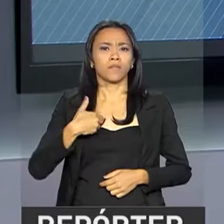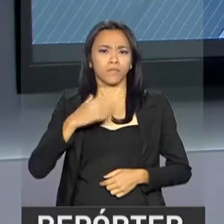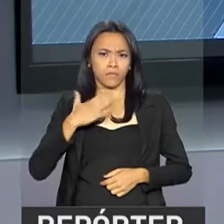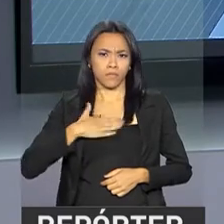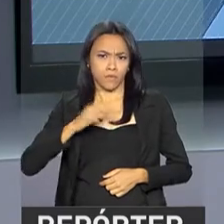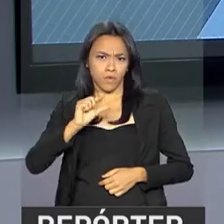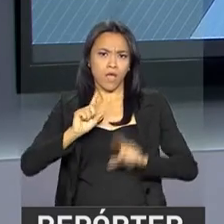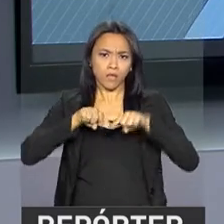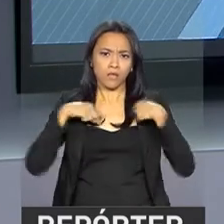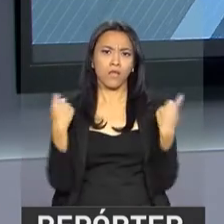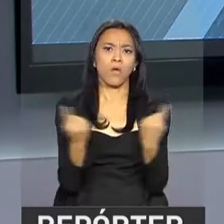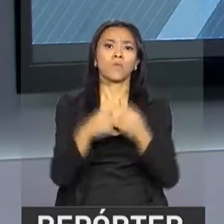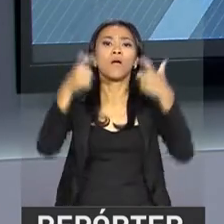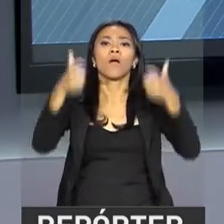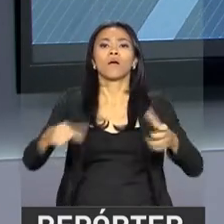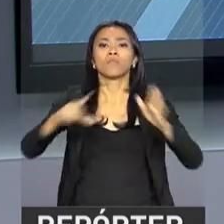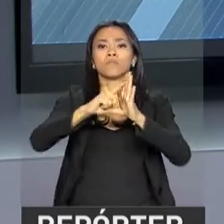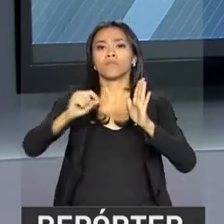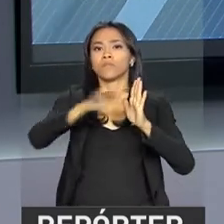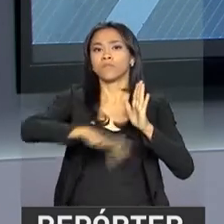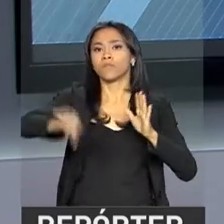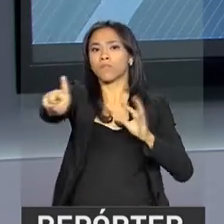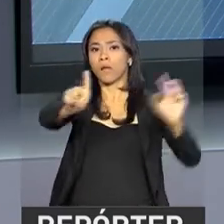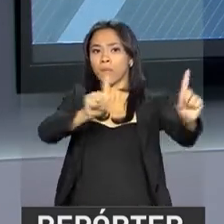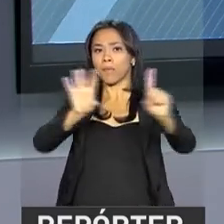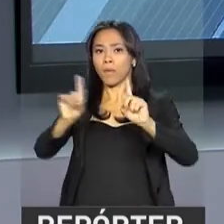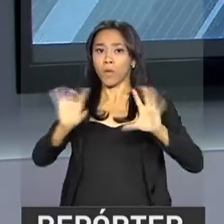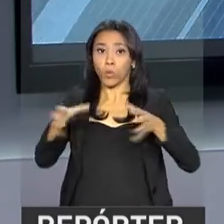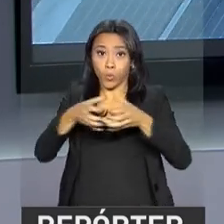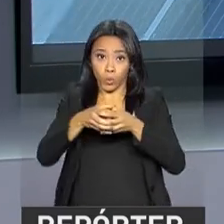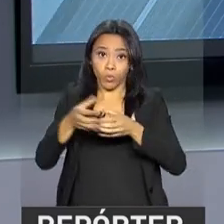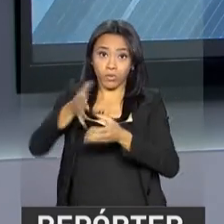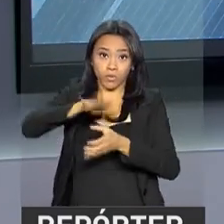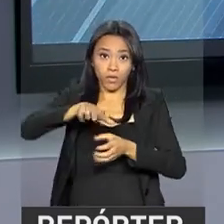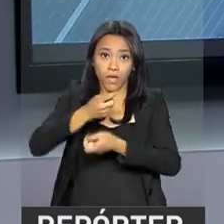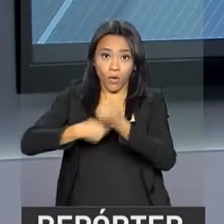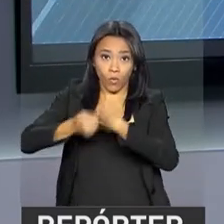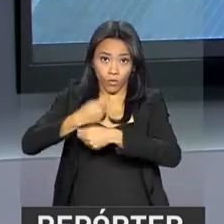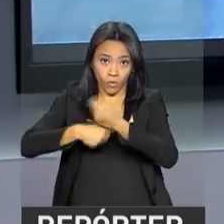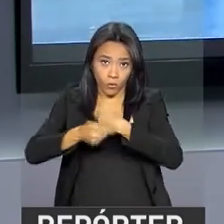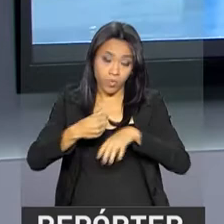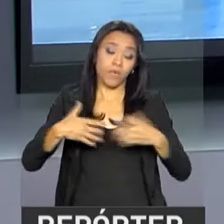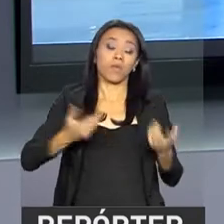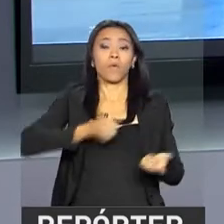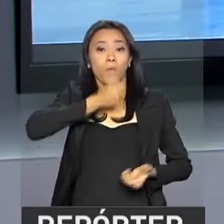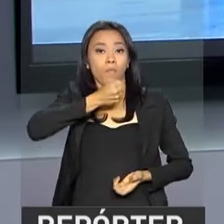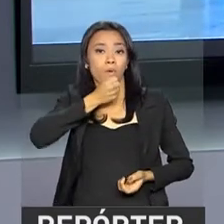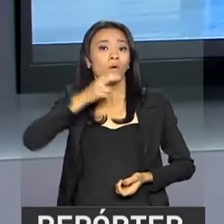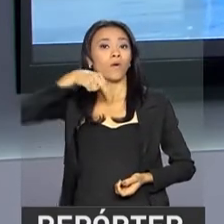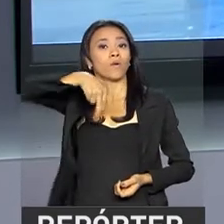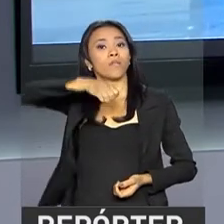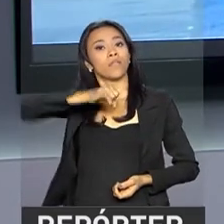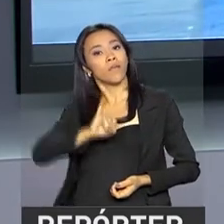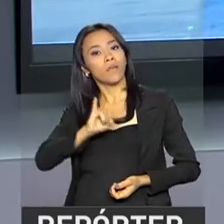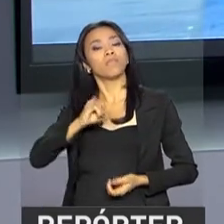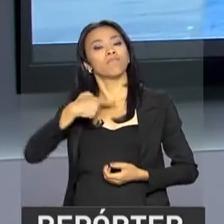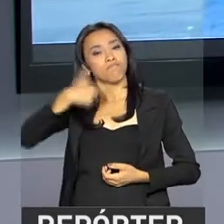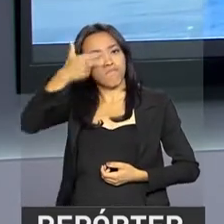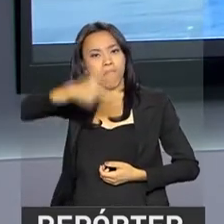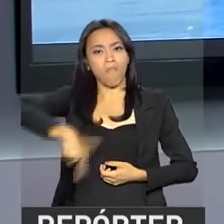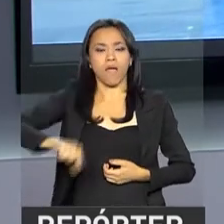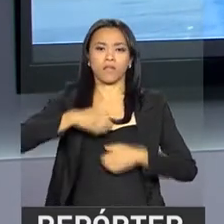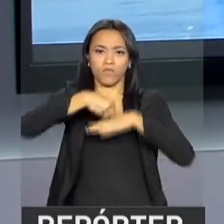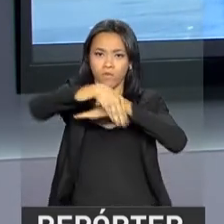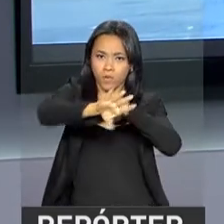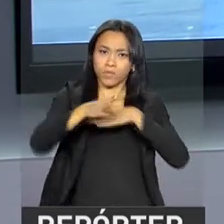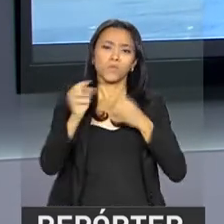logo mais no Palácio Planalto com integrantes da equipe econômica. O repórter Ney Pereira tem ao vivo mais informações sobre a